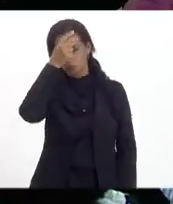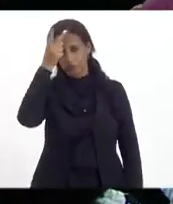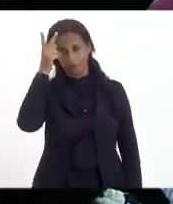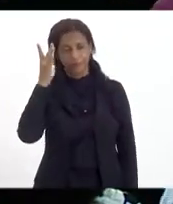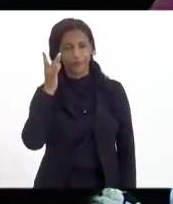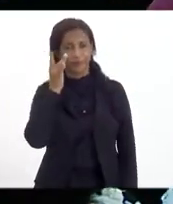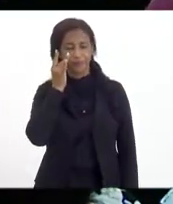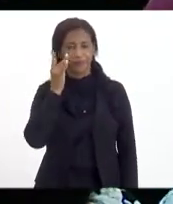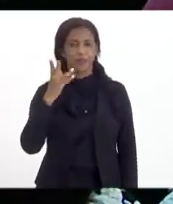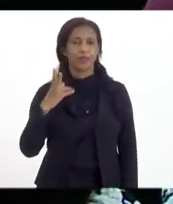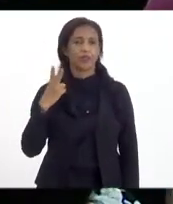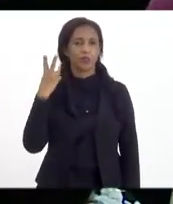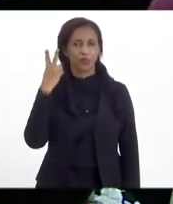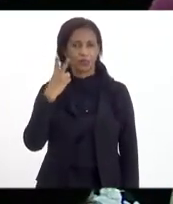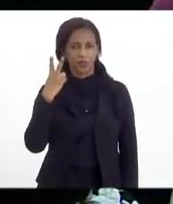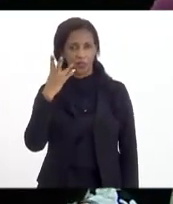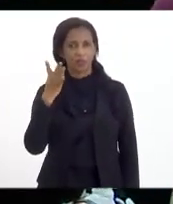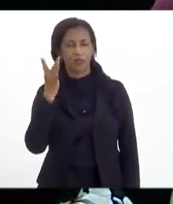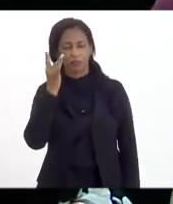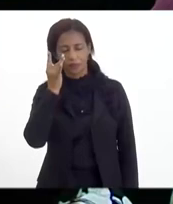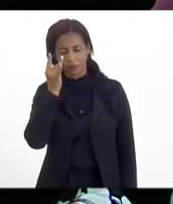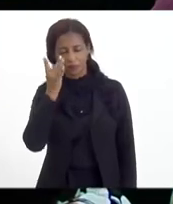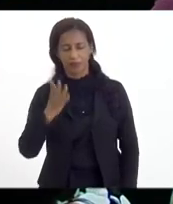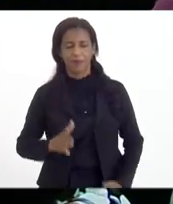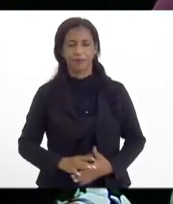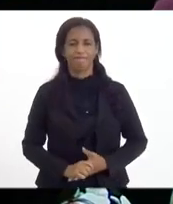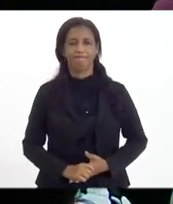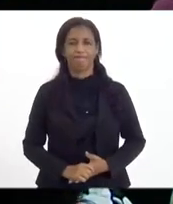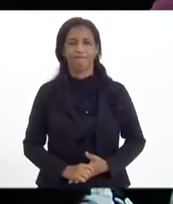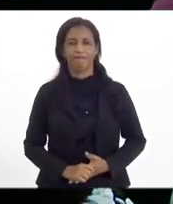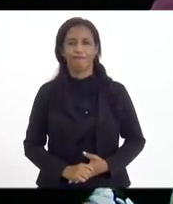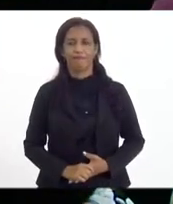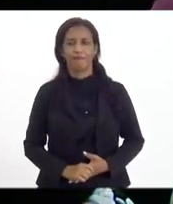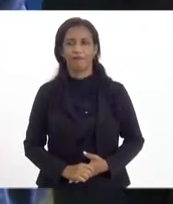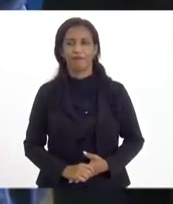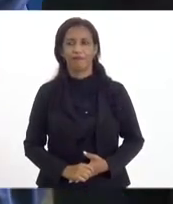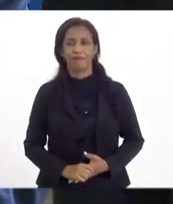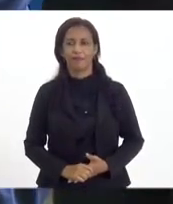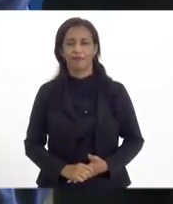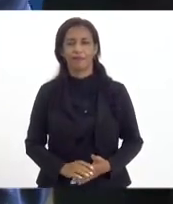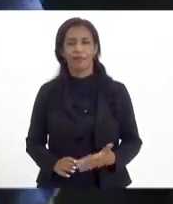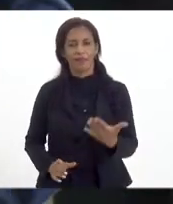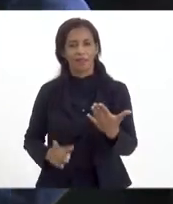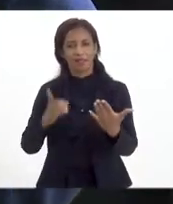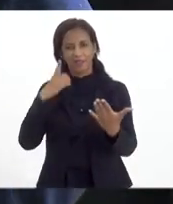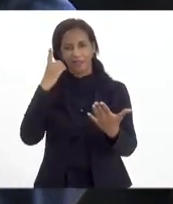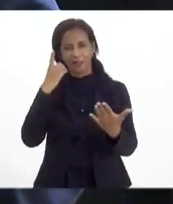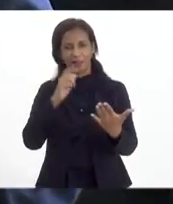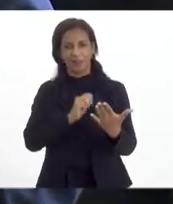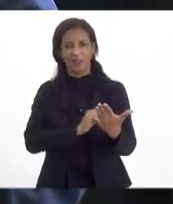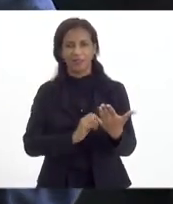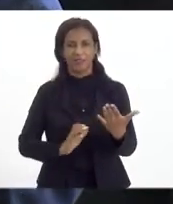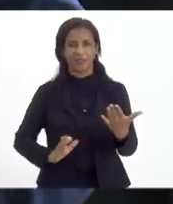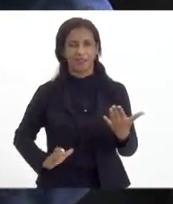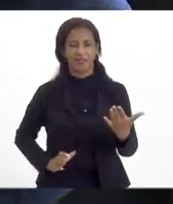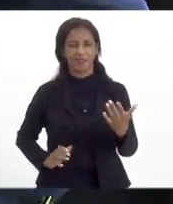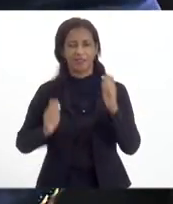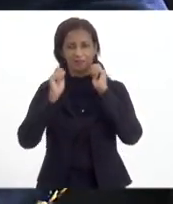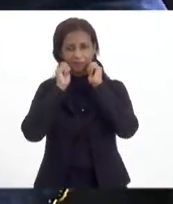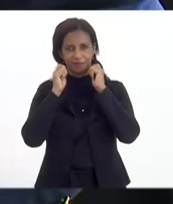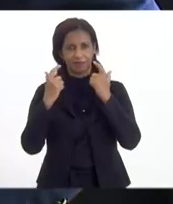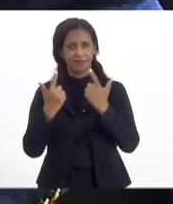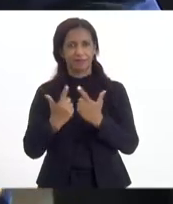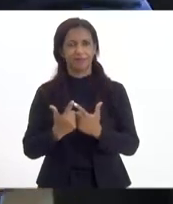os vereadores presentes, saudar o querido deputado André Siciliano, presidente da Assembleia